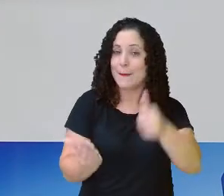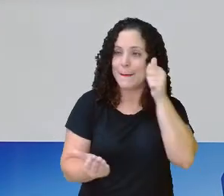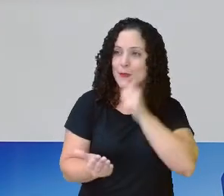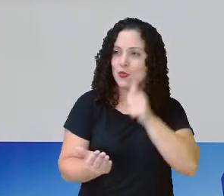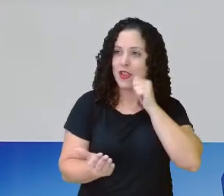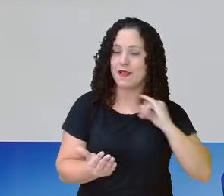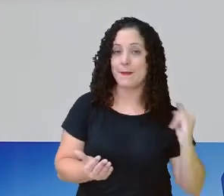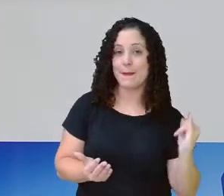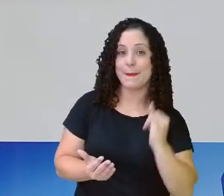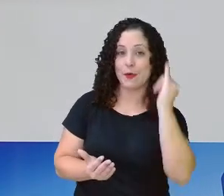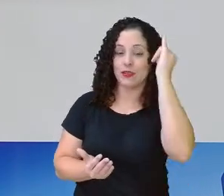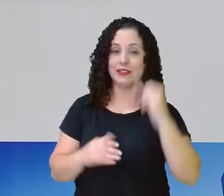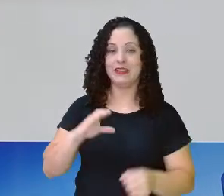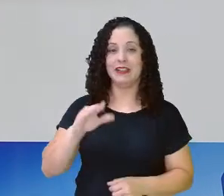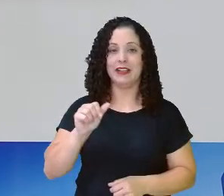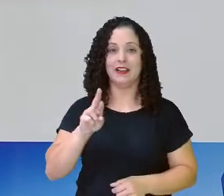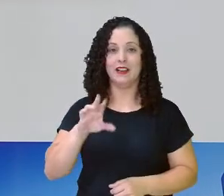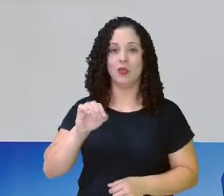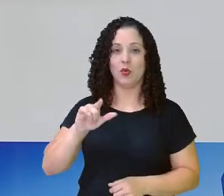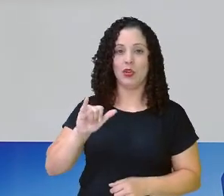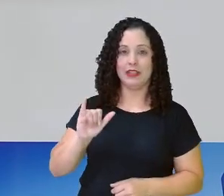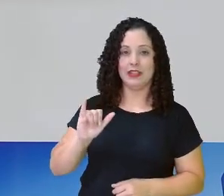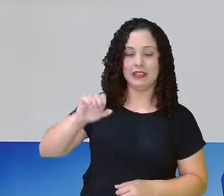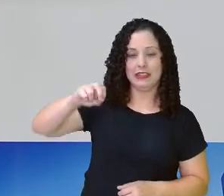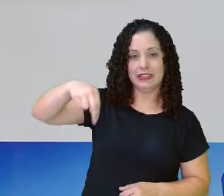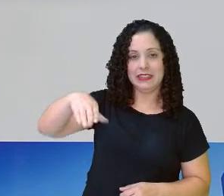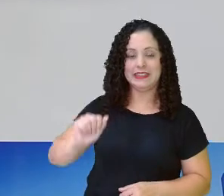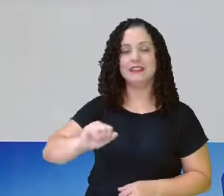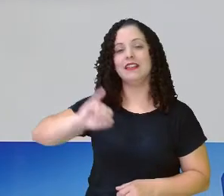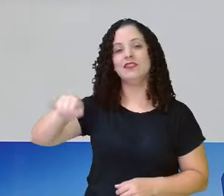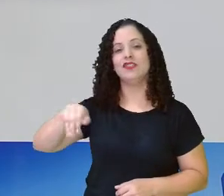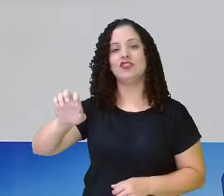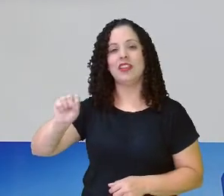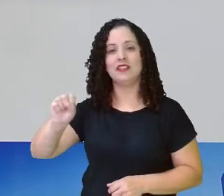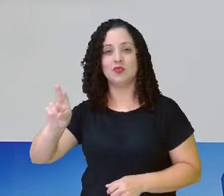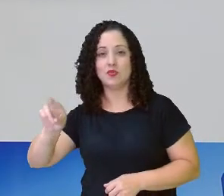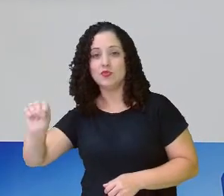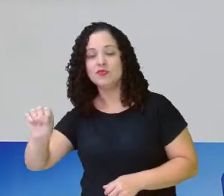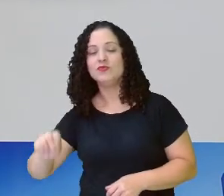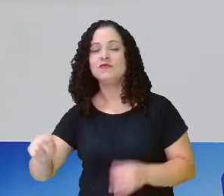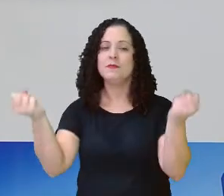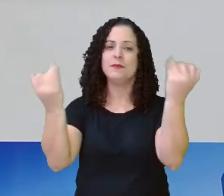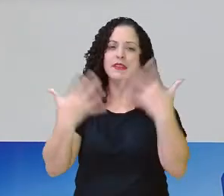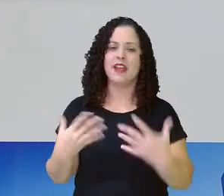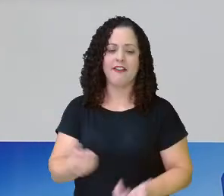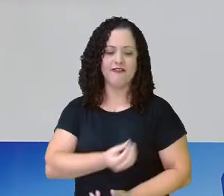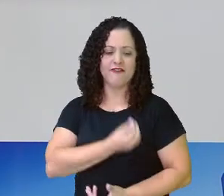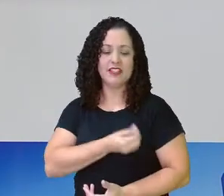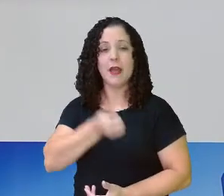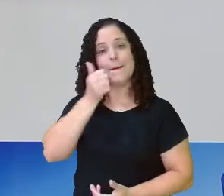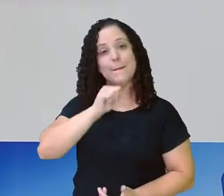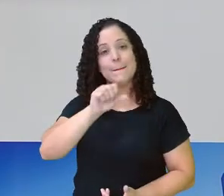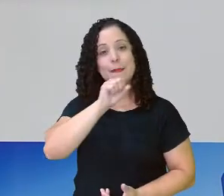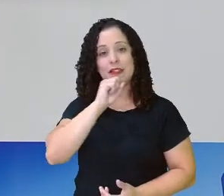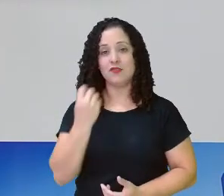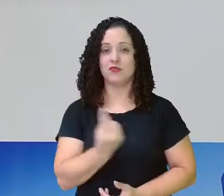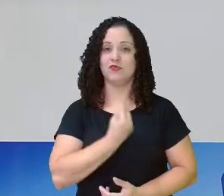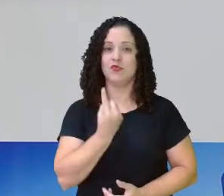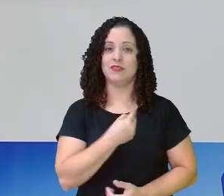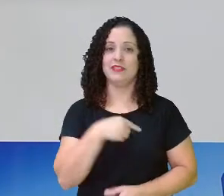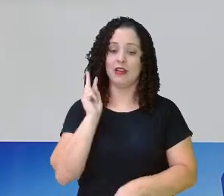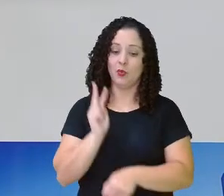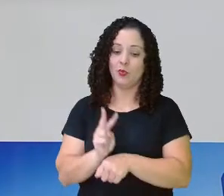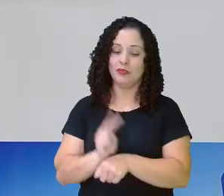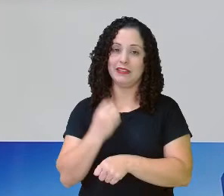muito importante, chamada Carolina de Jesus, ela está contando como era a vida dela, como mãe solo. Ela criava sozinha